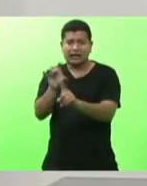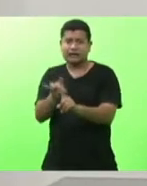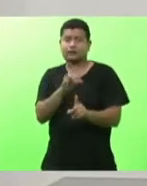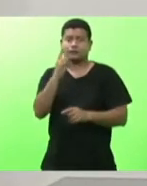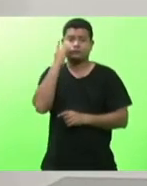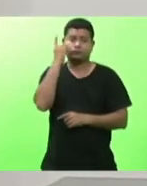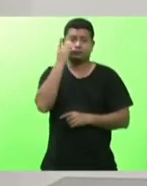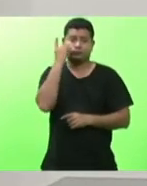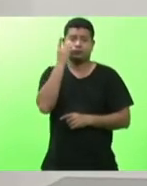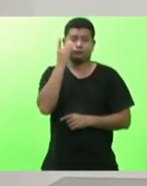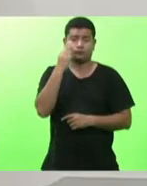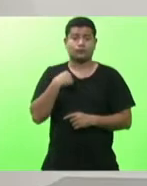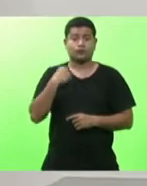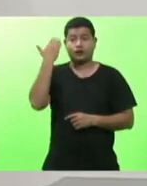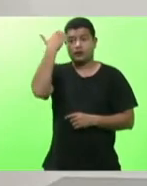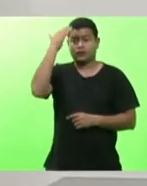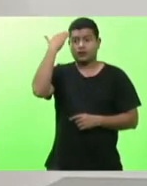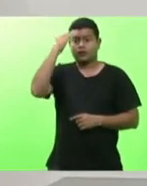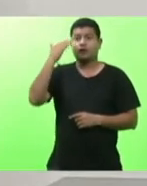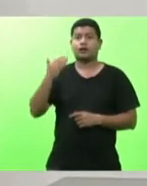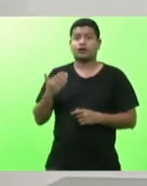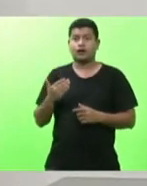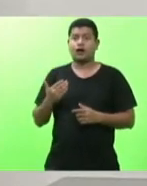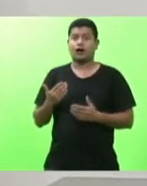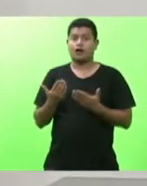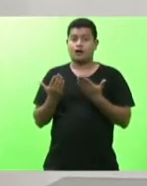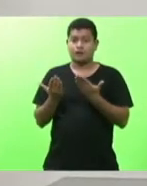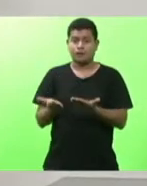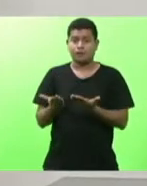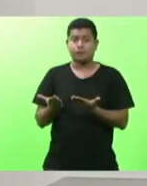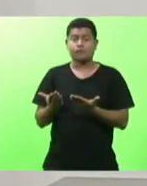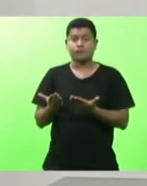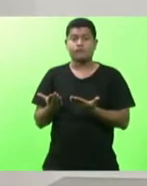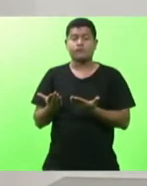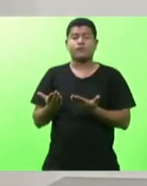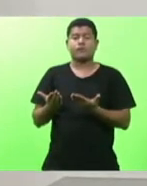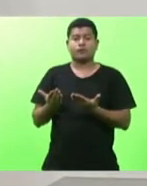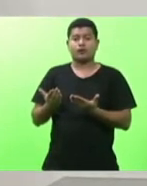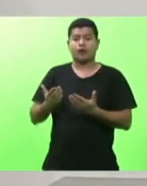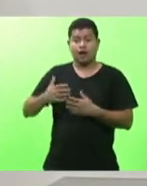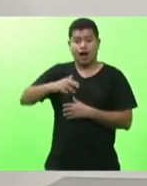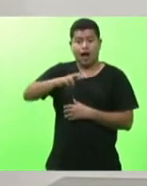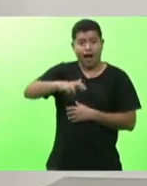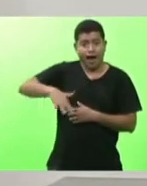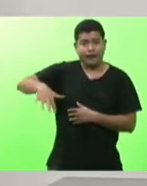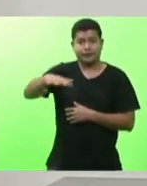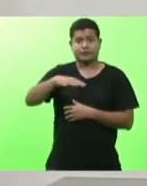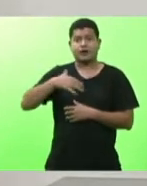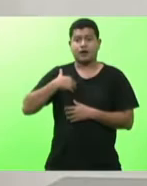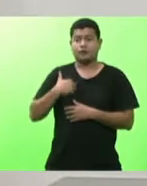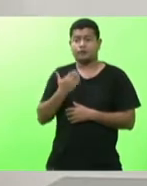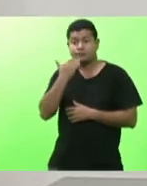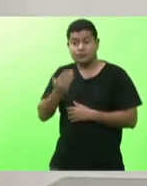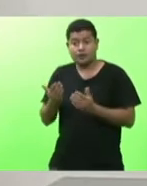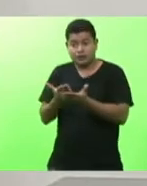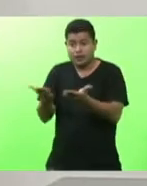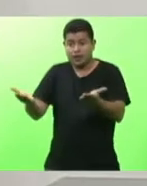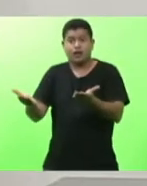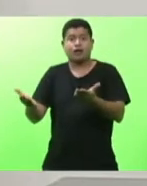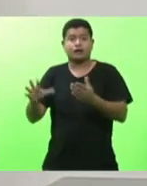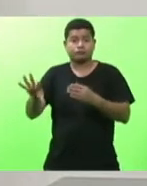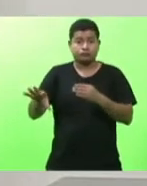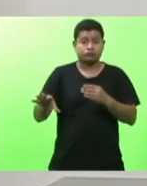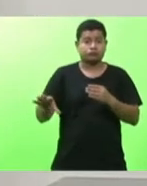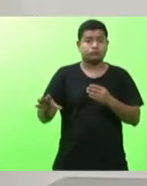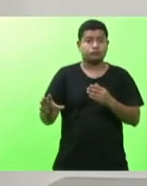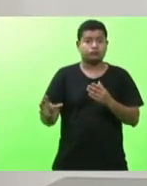entendimento do Estado que possui em suas mãos possa rogar que sejam inclusos